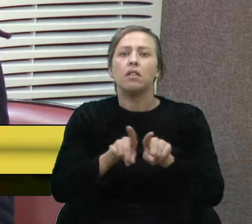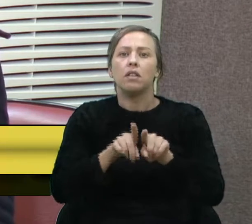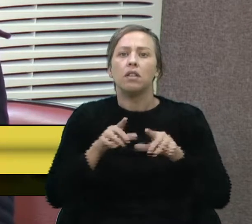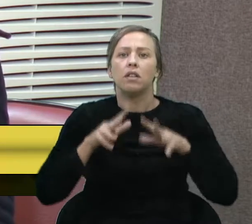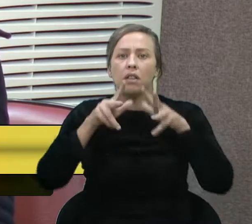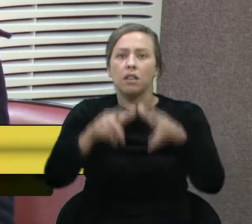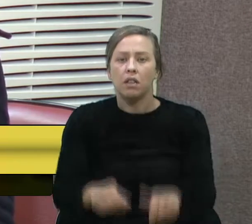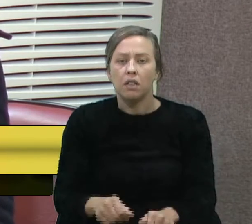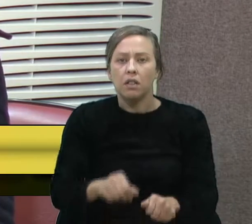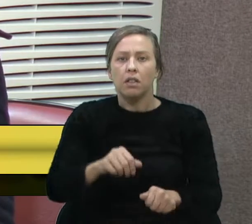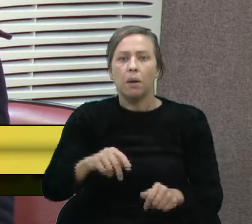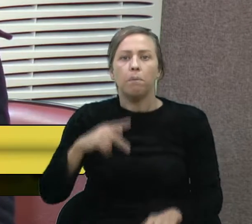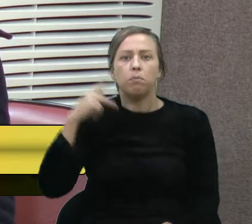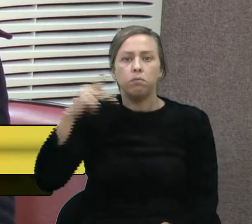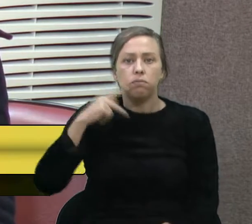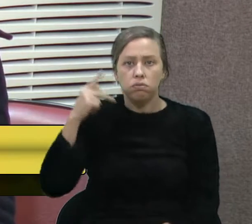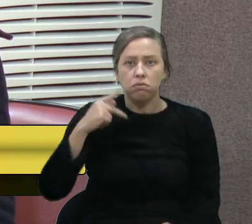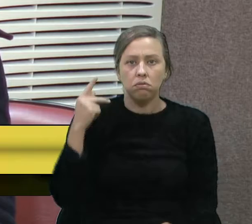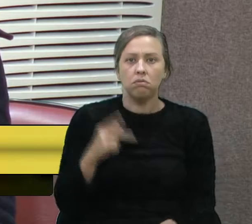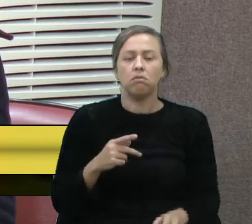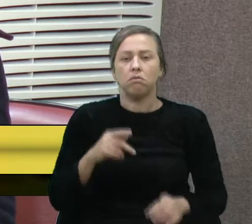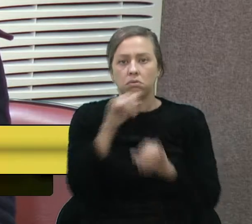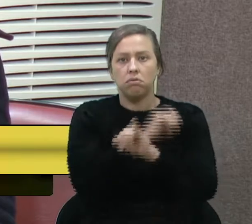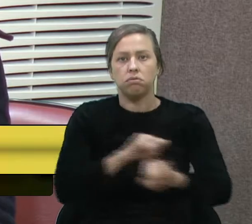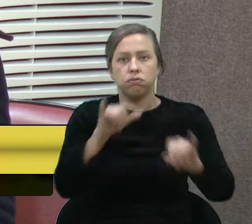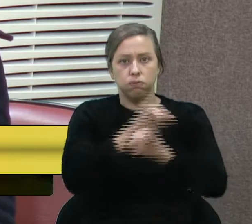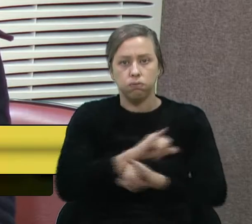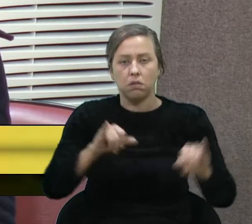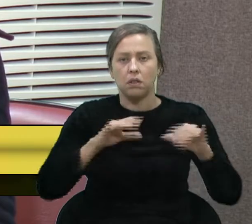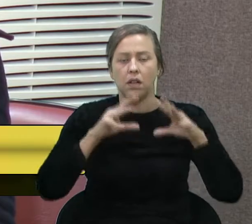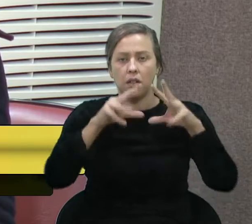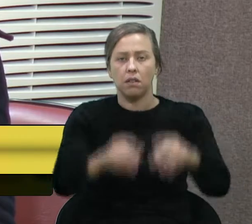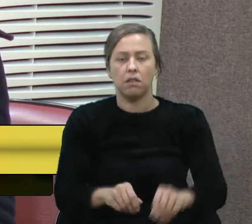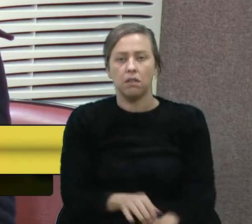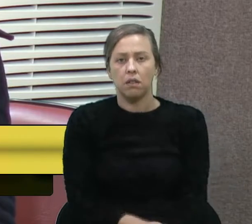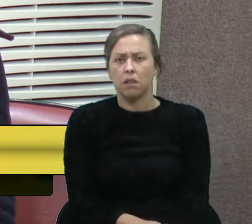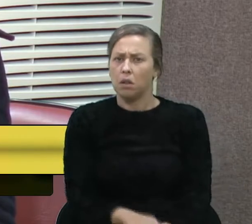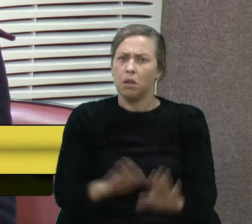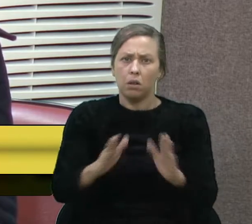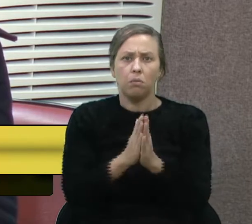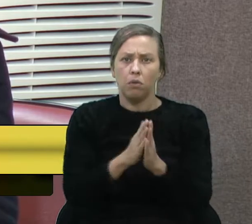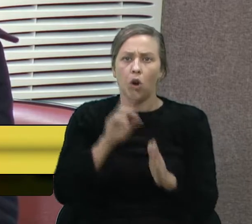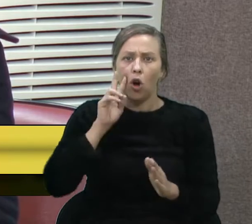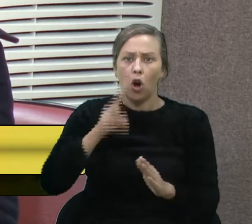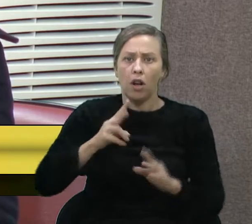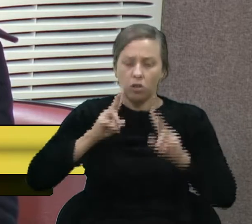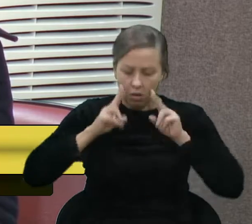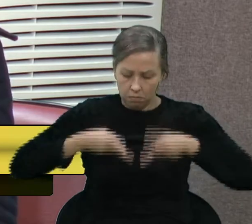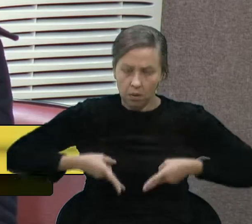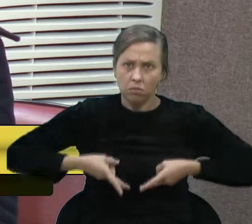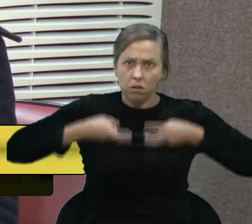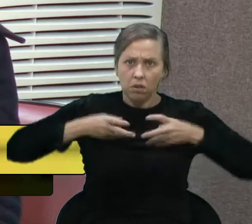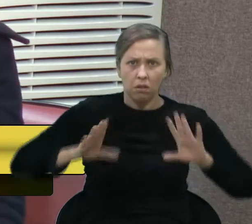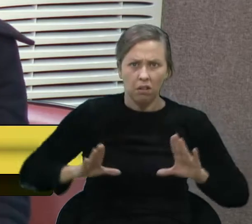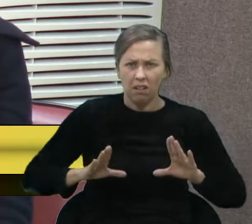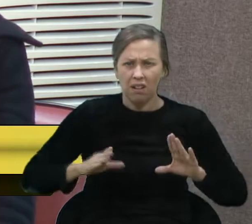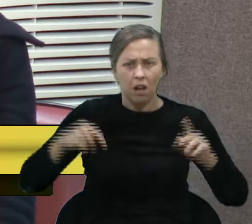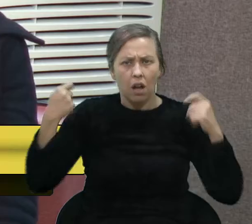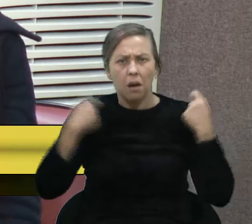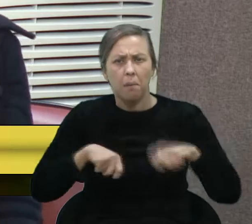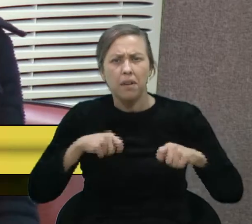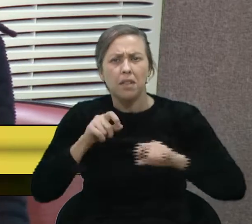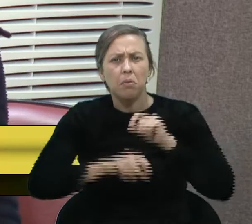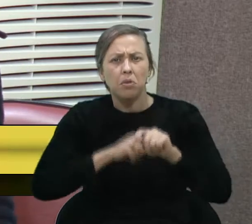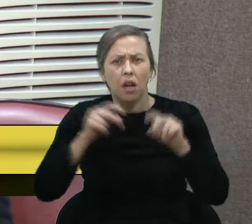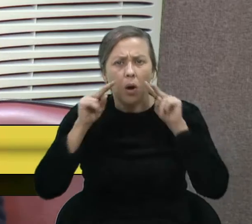públicas que não são disponibilizadas por esse governo, que olha apenas para os seus. Nós precisamos